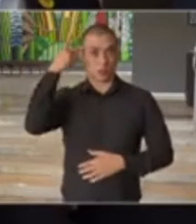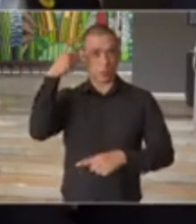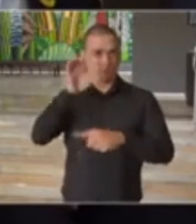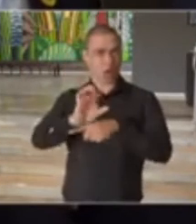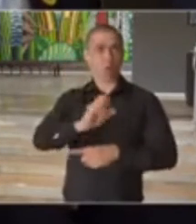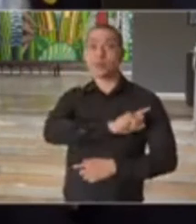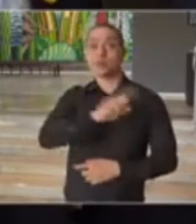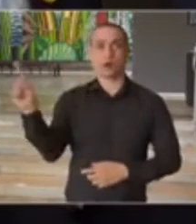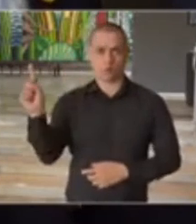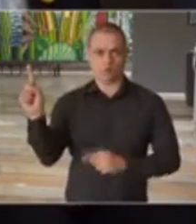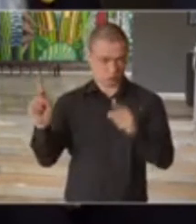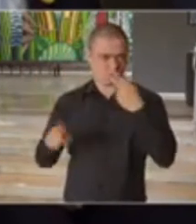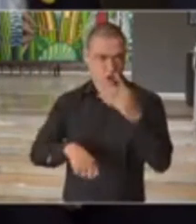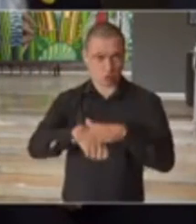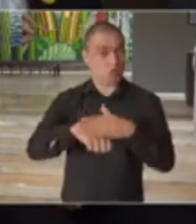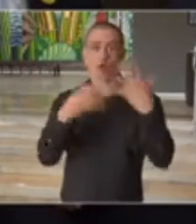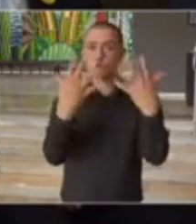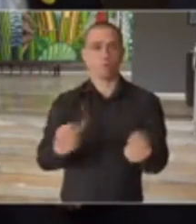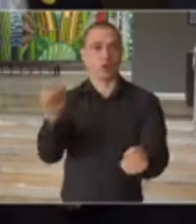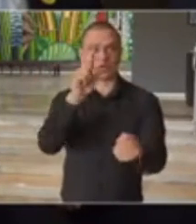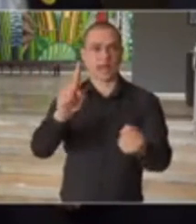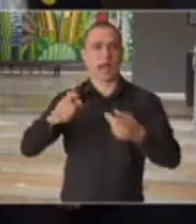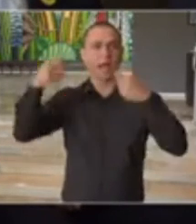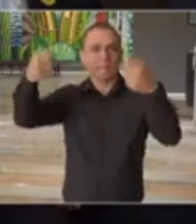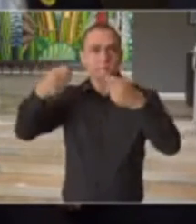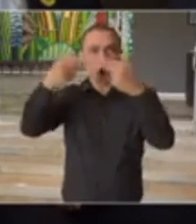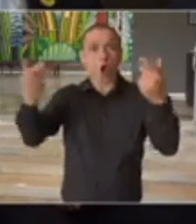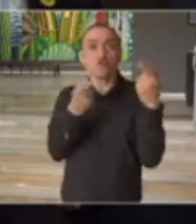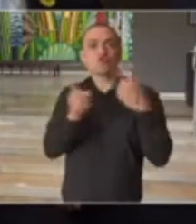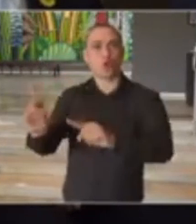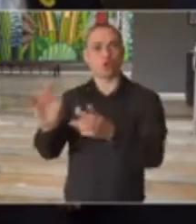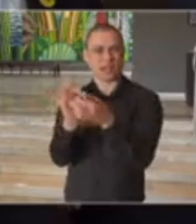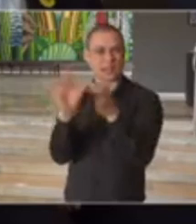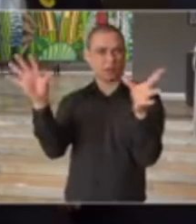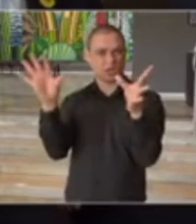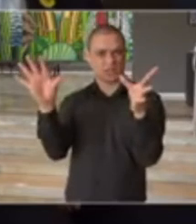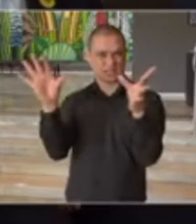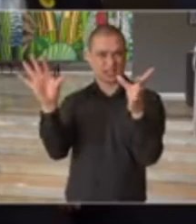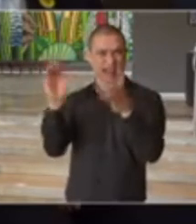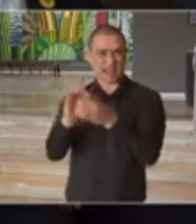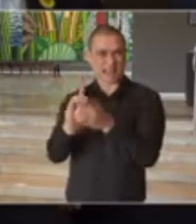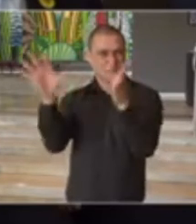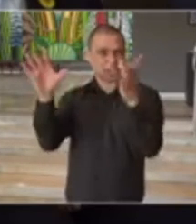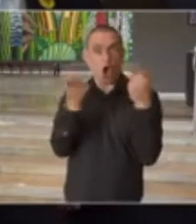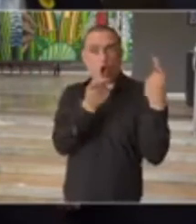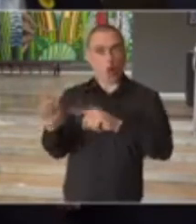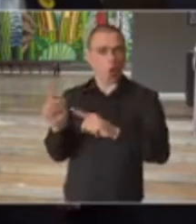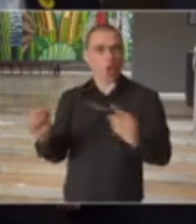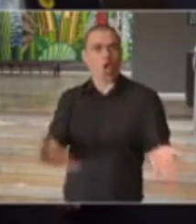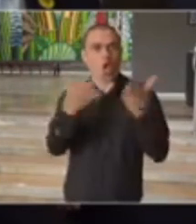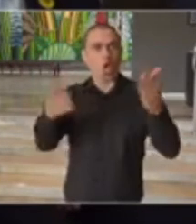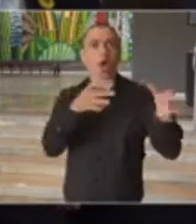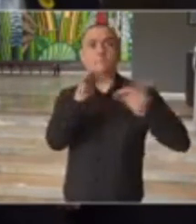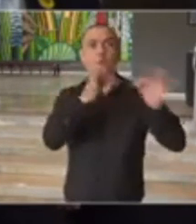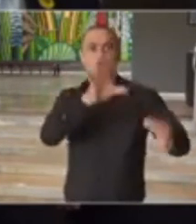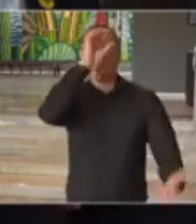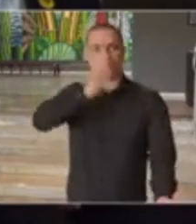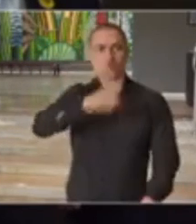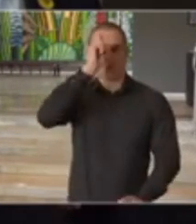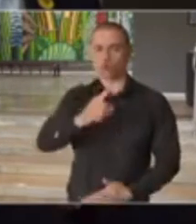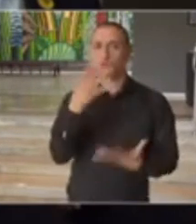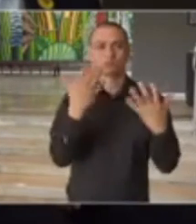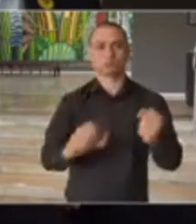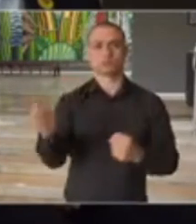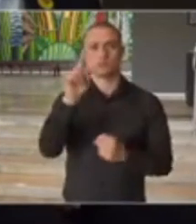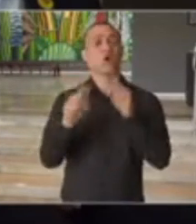Paulo, não, não vamos permitir manifestações contra a democracia que estimulem projetos autoritários.